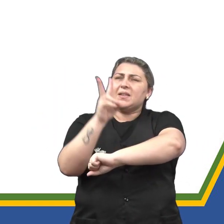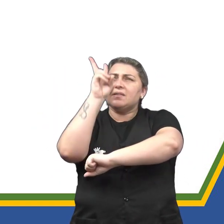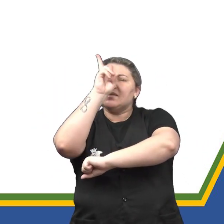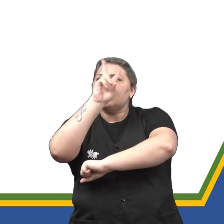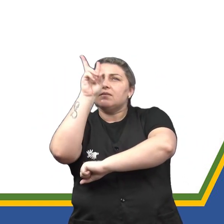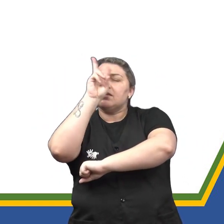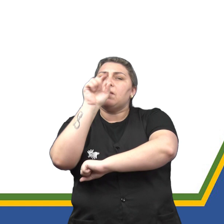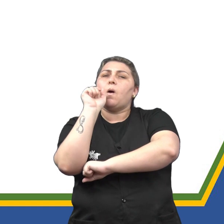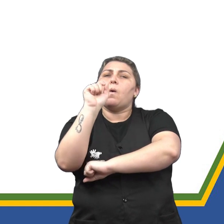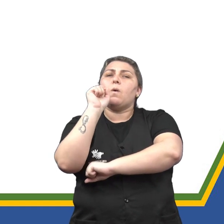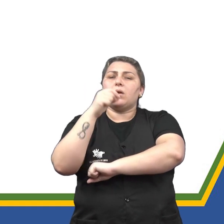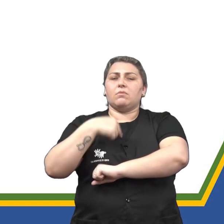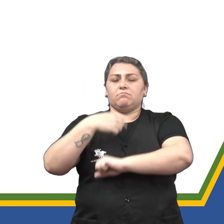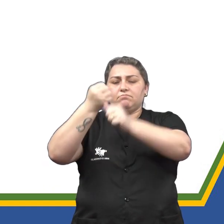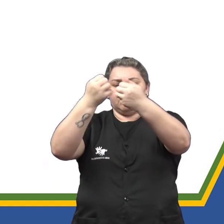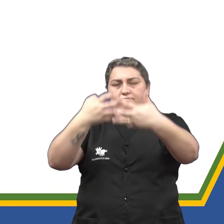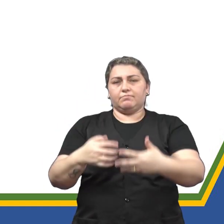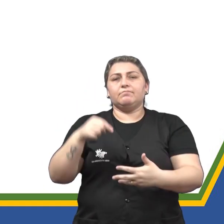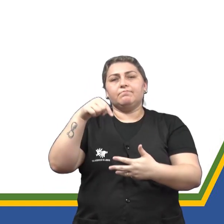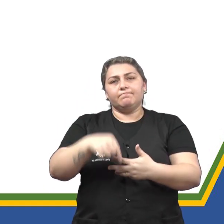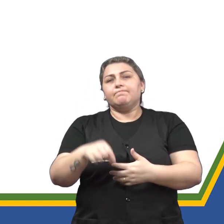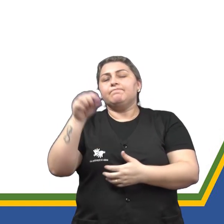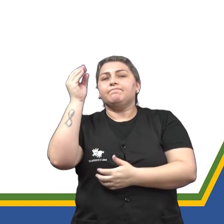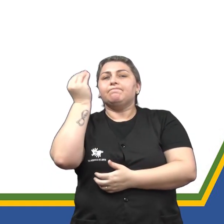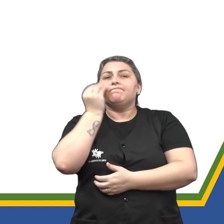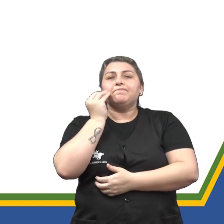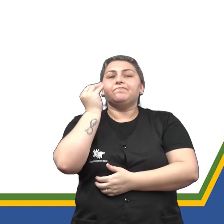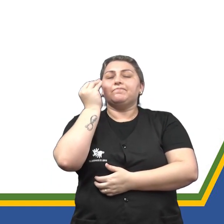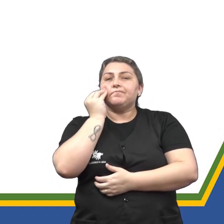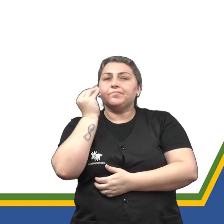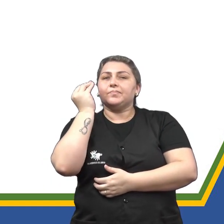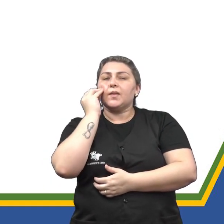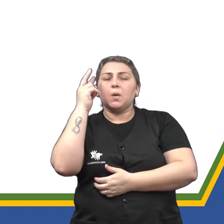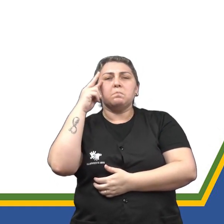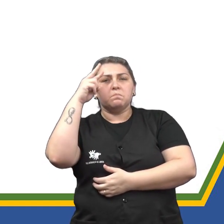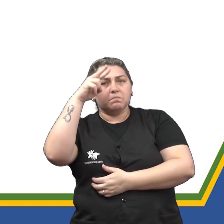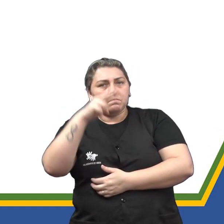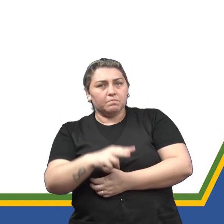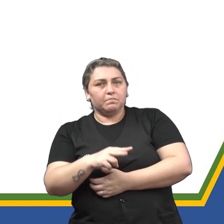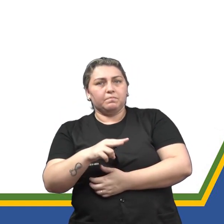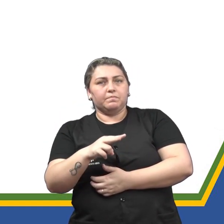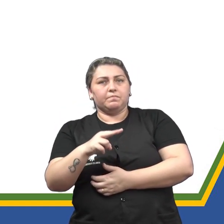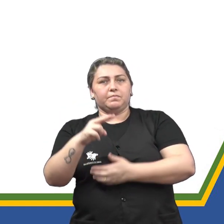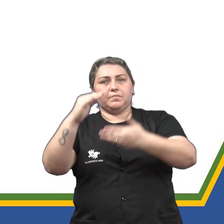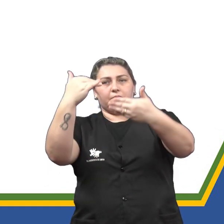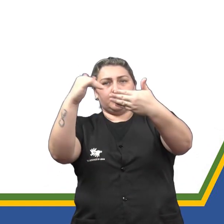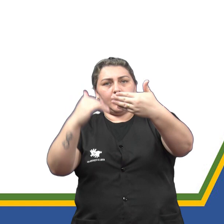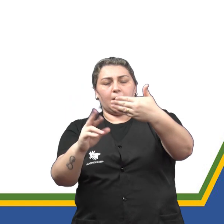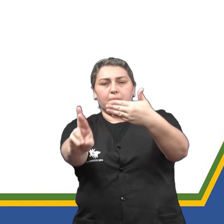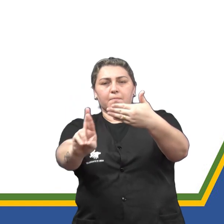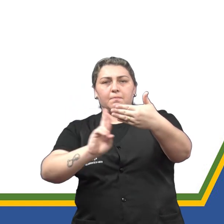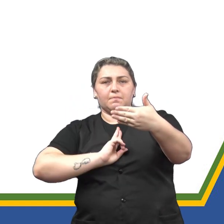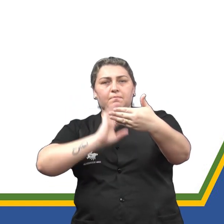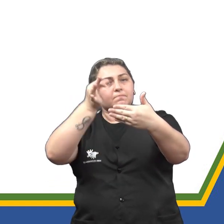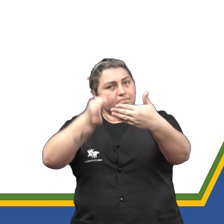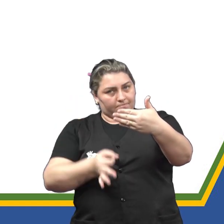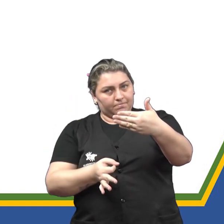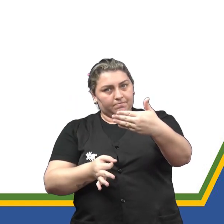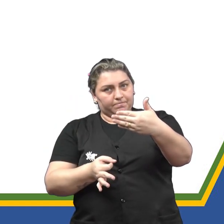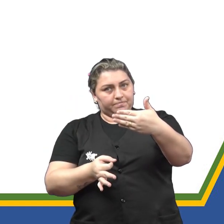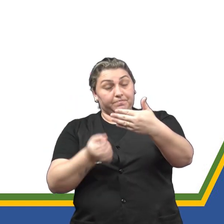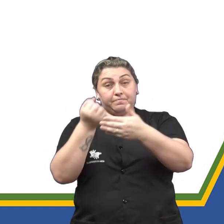lembrar do que foi falado aqui e tentar olhar essas alternativas e me dizer qual que é, né?